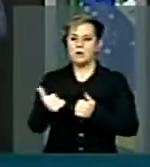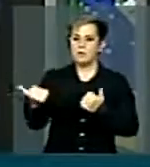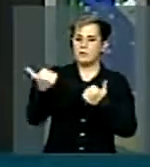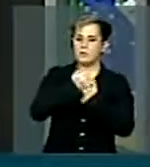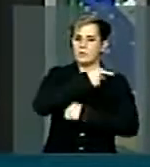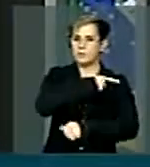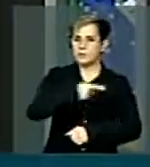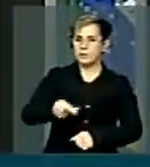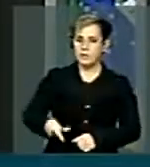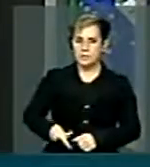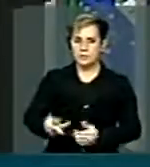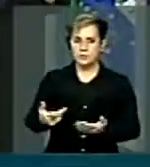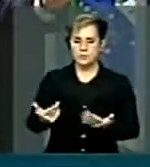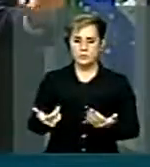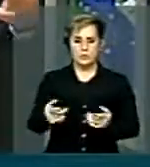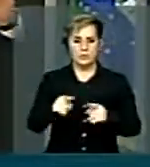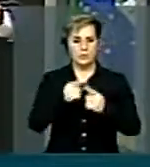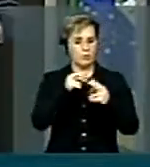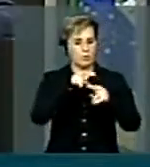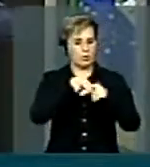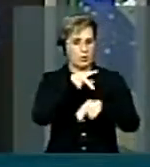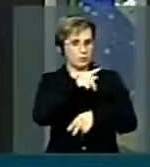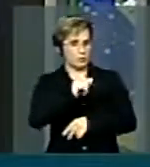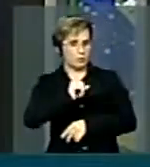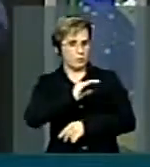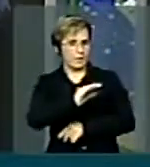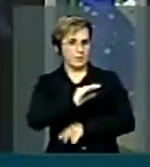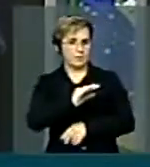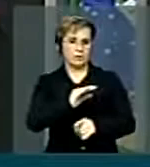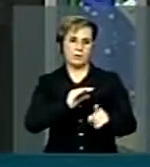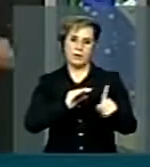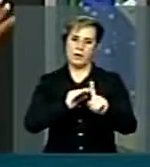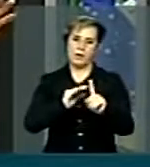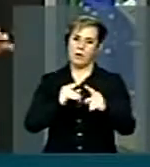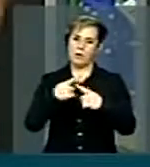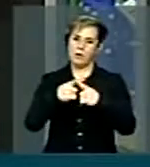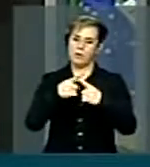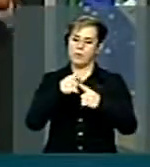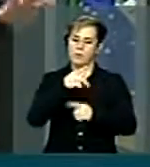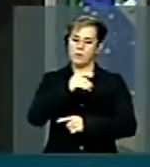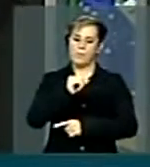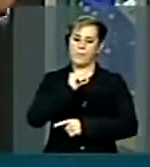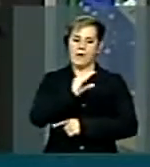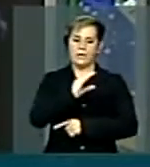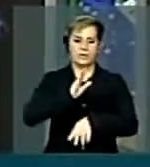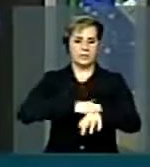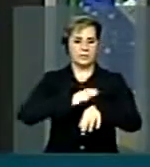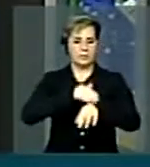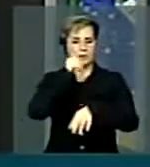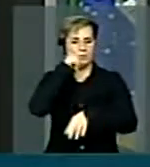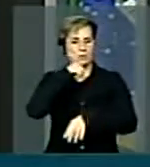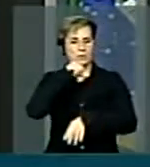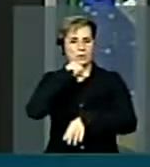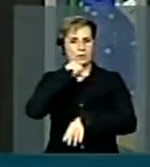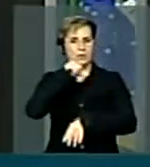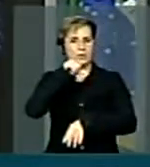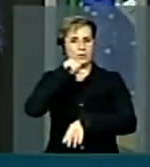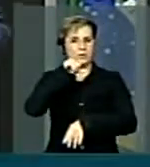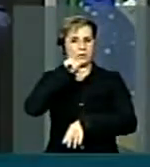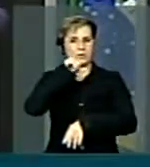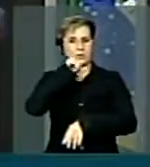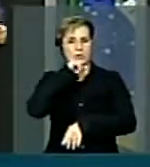República, seguramente não pelo PAC. Porque o PAC, na mão da Dilma, sempre andou empacado.